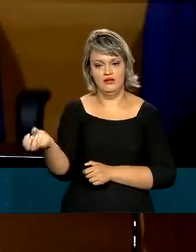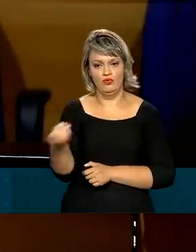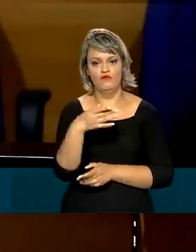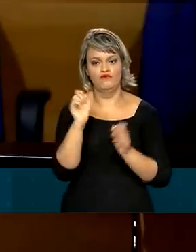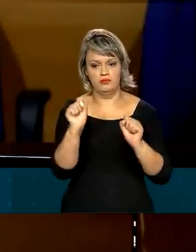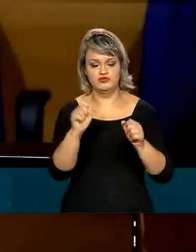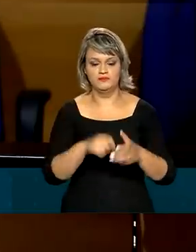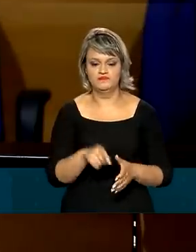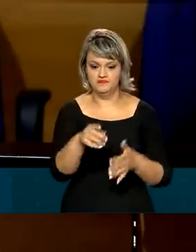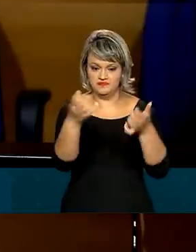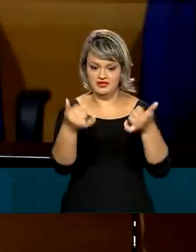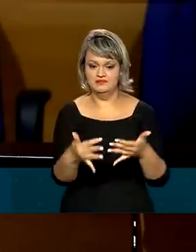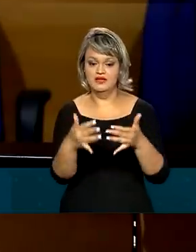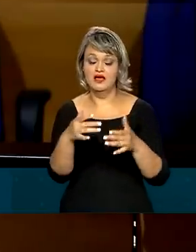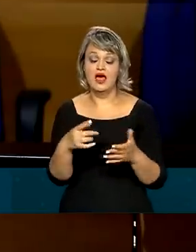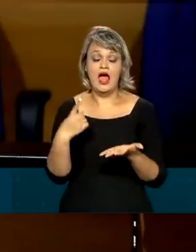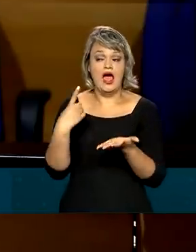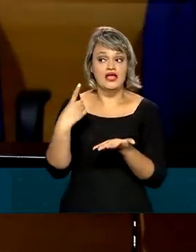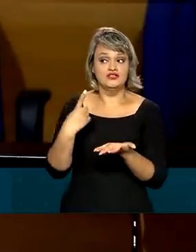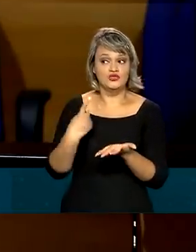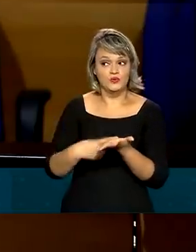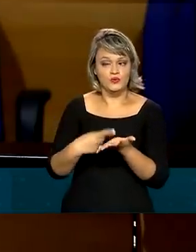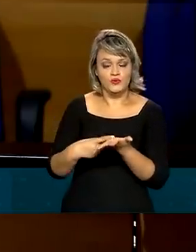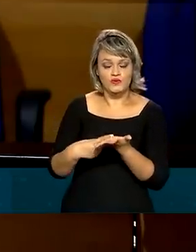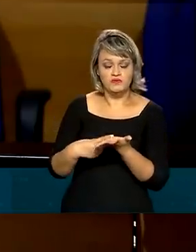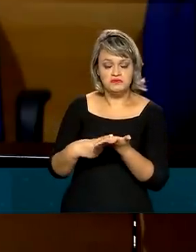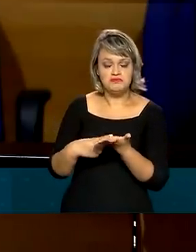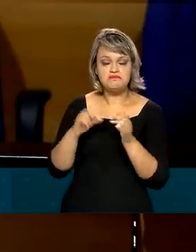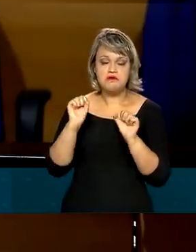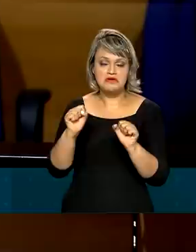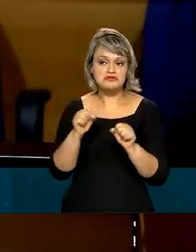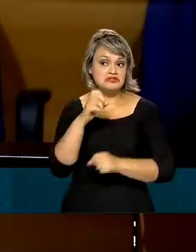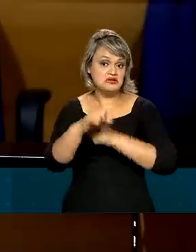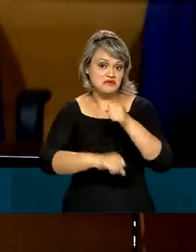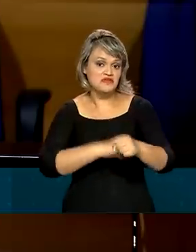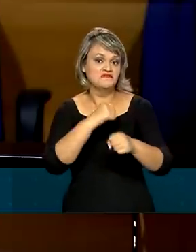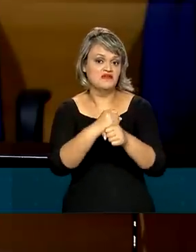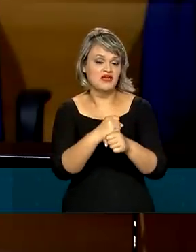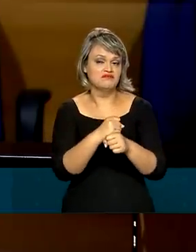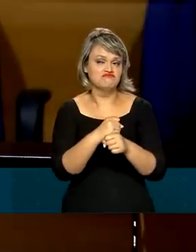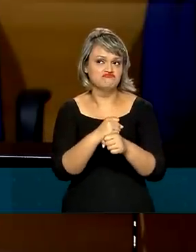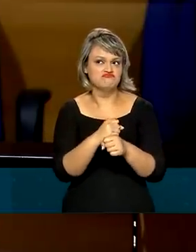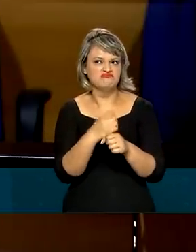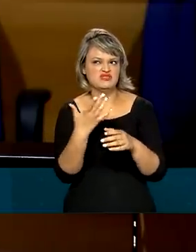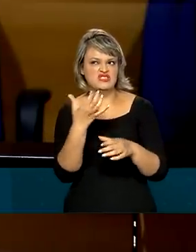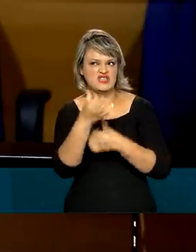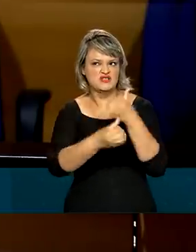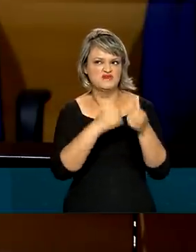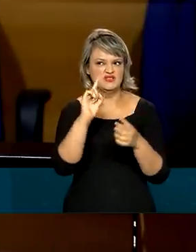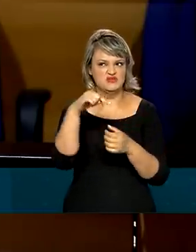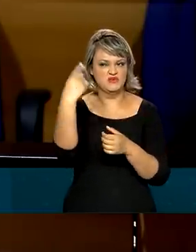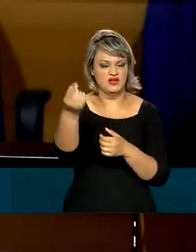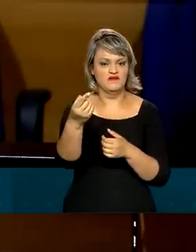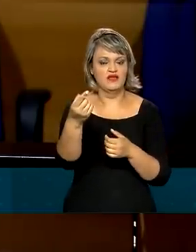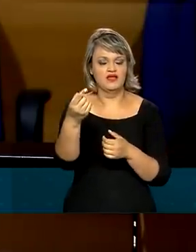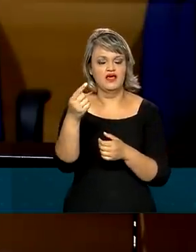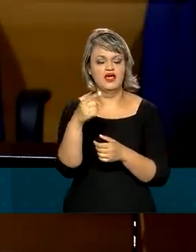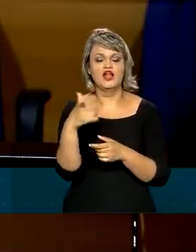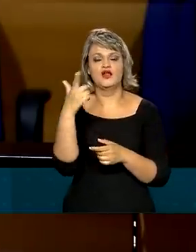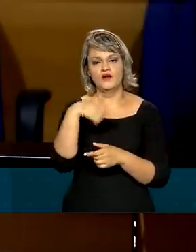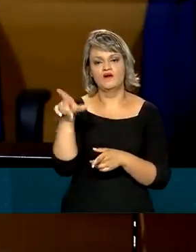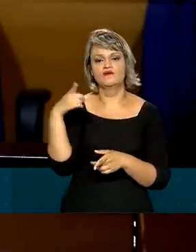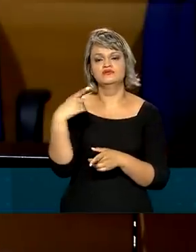que nós podemos deixar aí à disposição, quem sabe aí no próximo ano, no primeiro ou no segundo semestre, e que nós